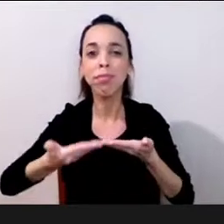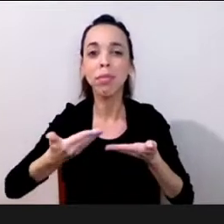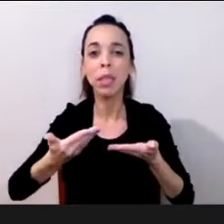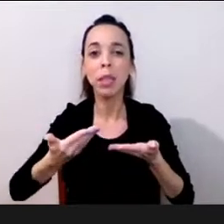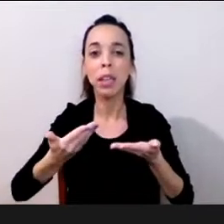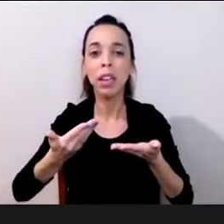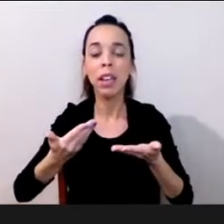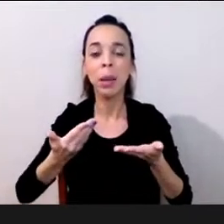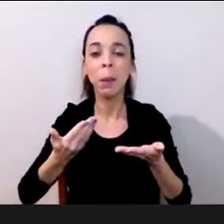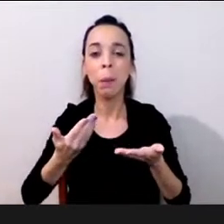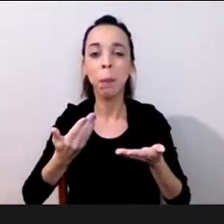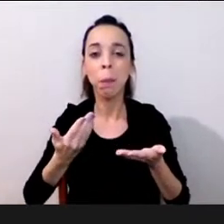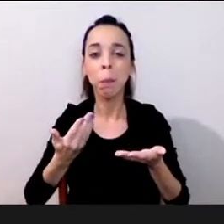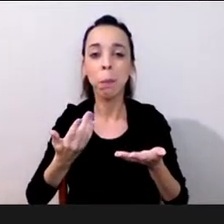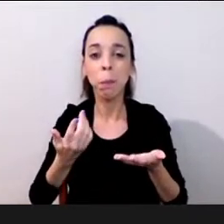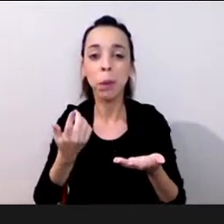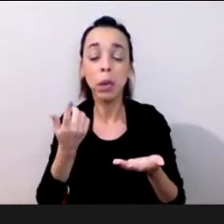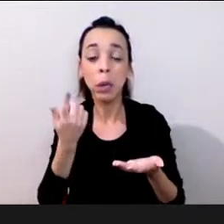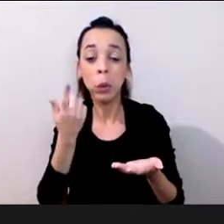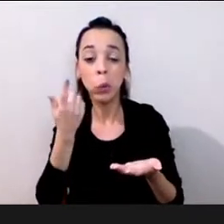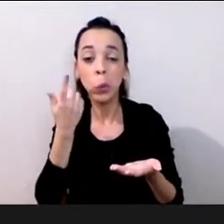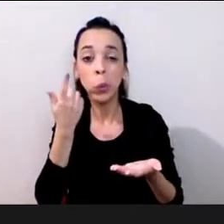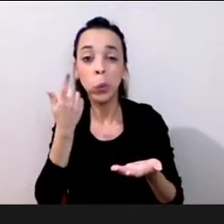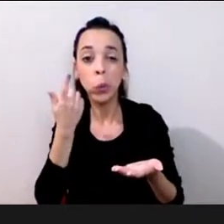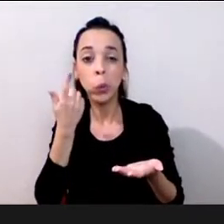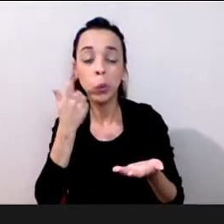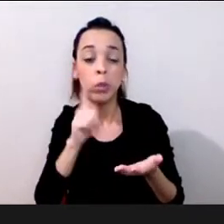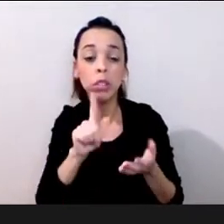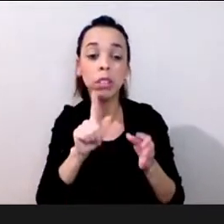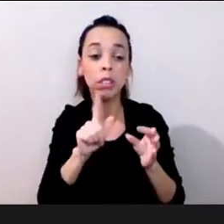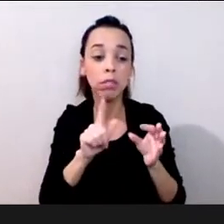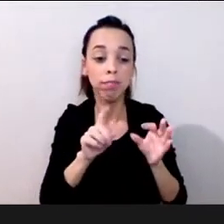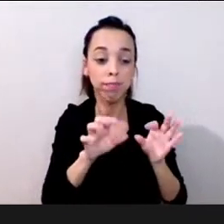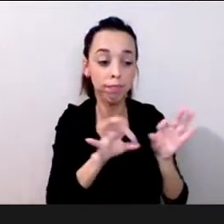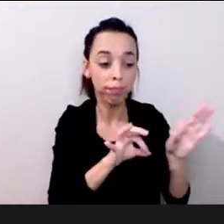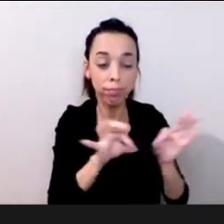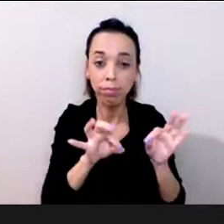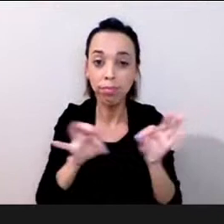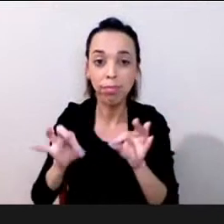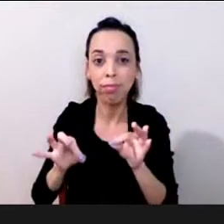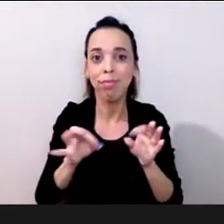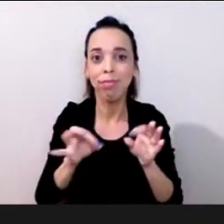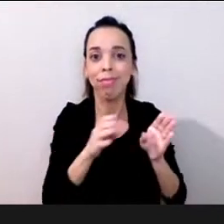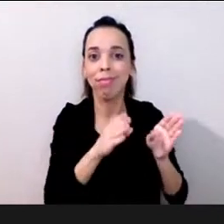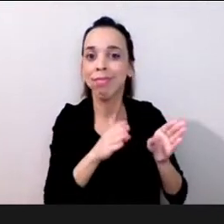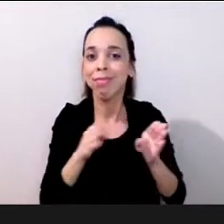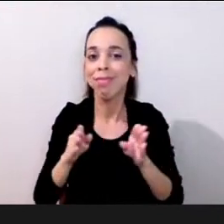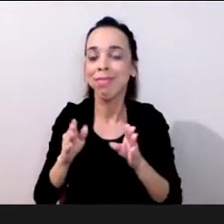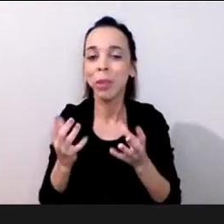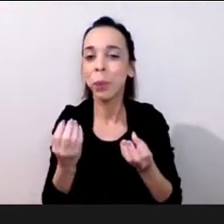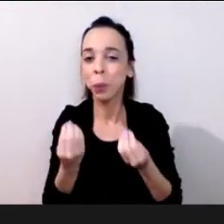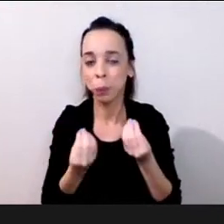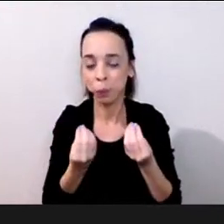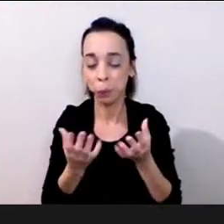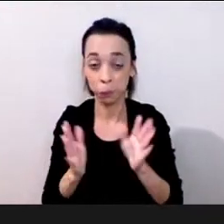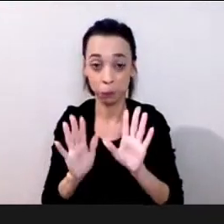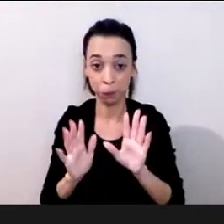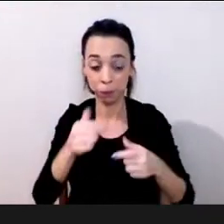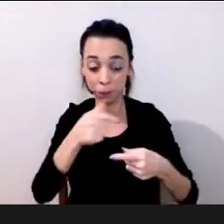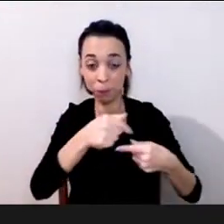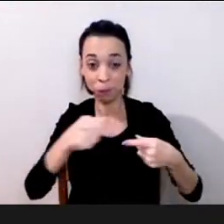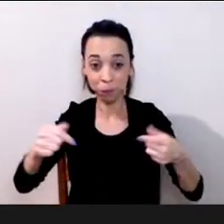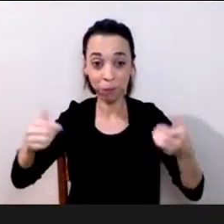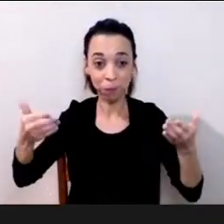conversar para a gente atuar para a gente decidir essa semana mesmo aqui né tivemos uma experiência de uma reunião mista